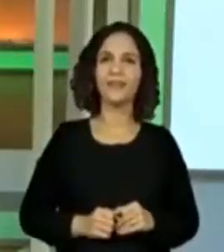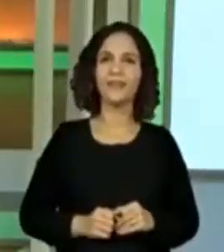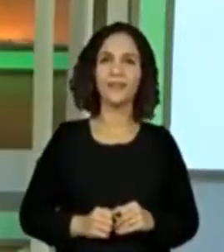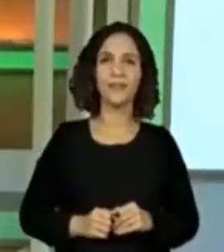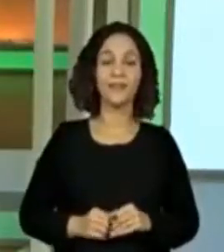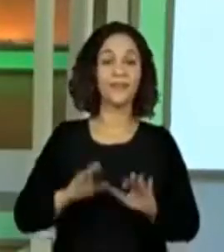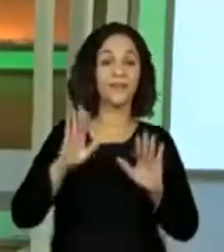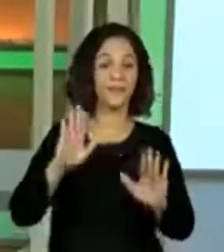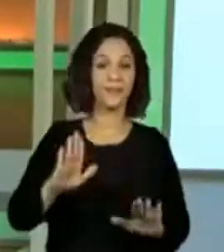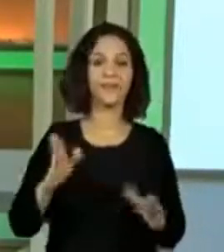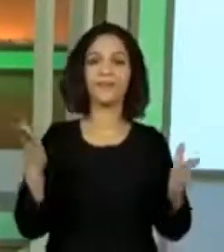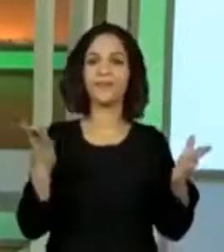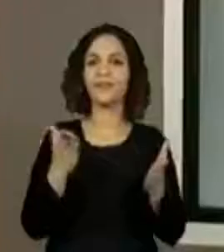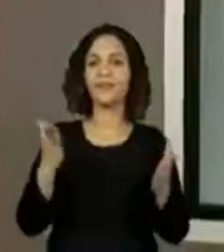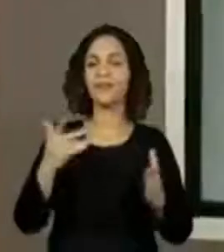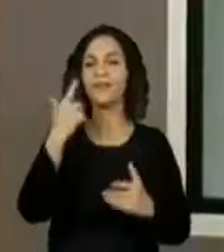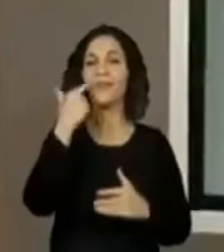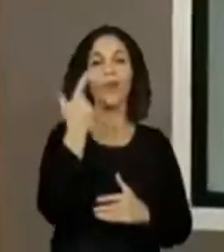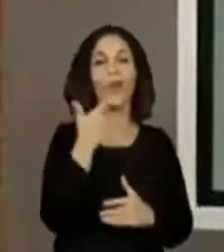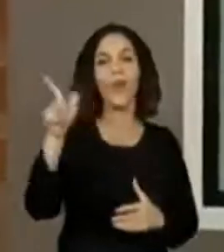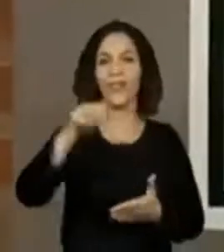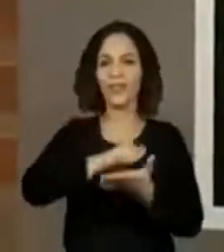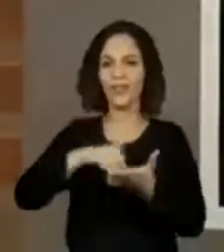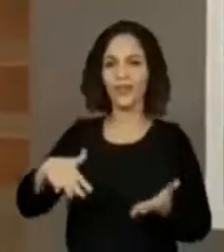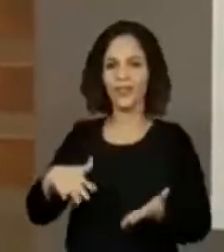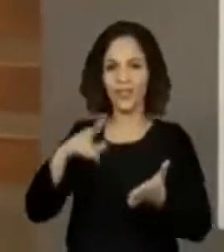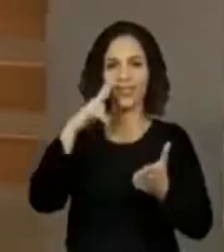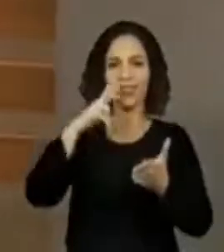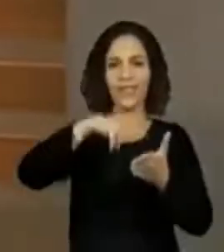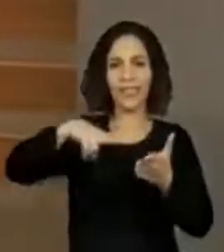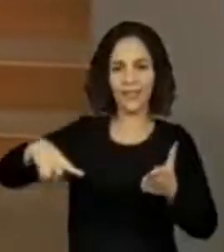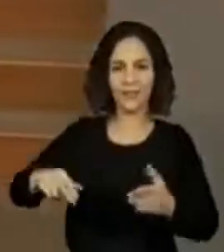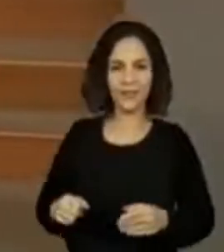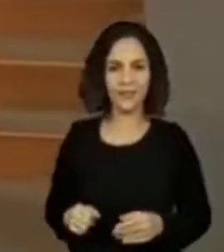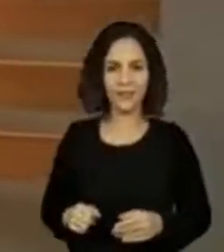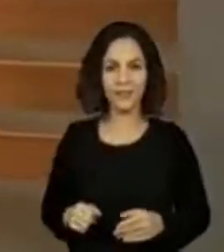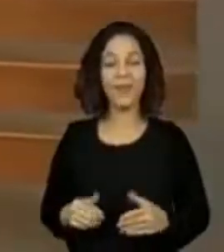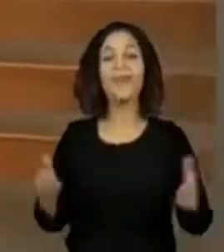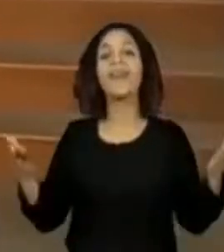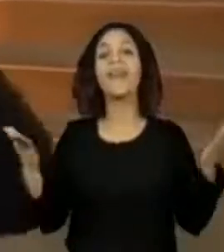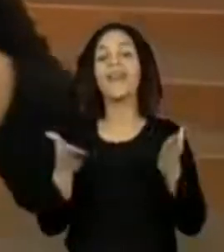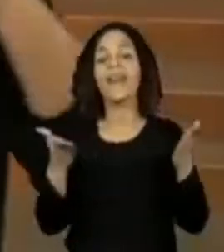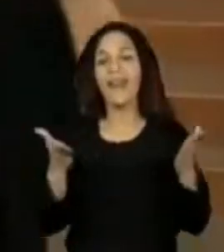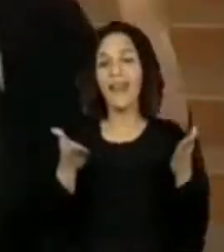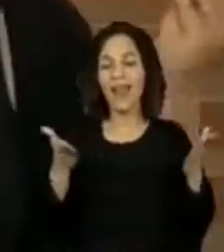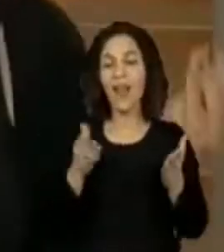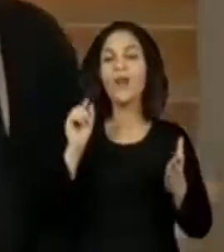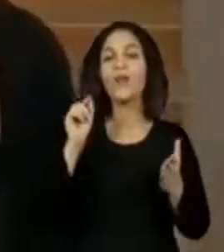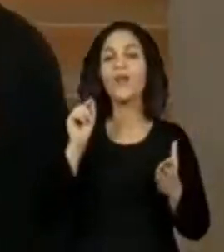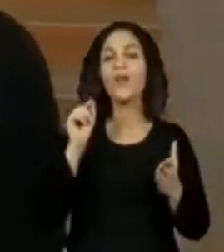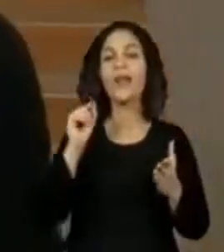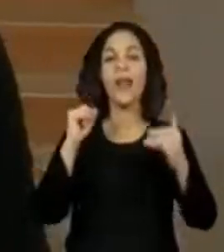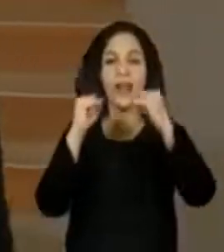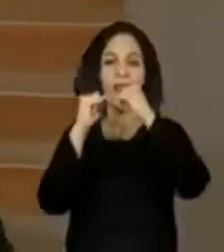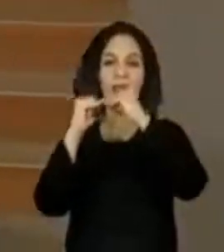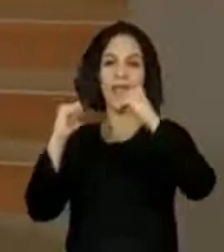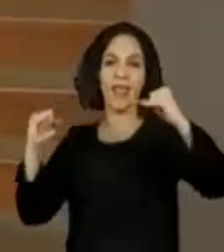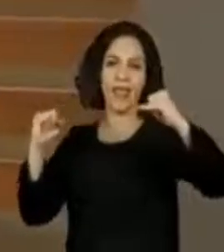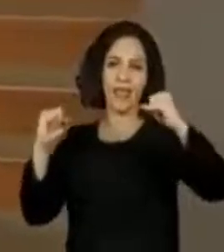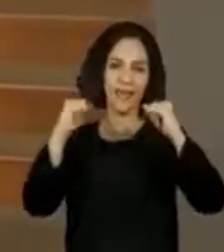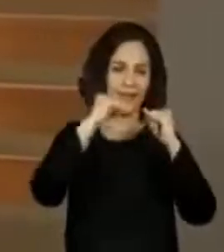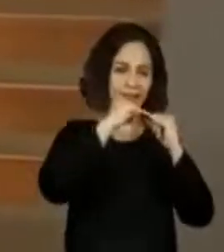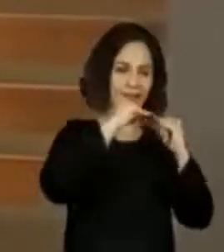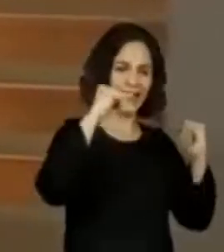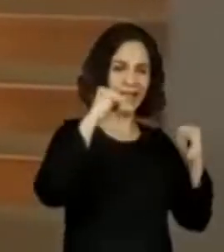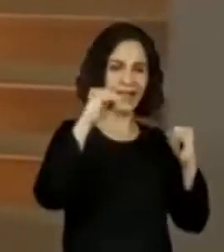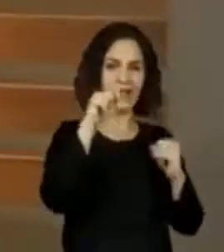Olha só. Trouxe outra atividade de leitura. Agora, nós vamos ligar. O